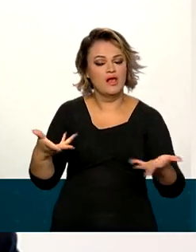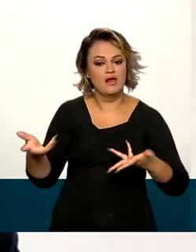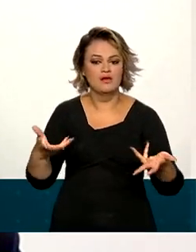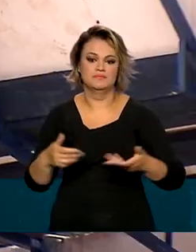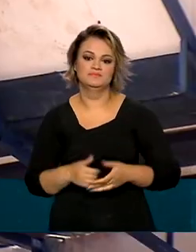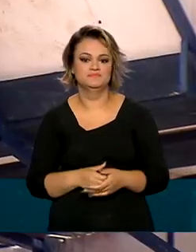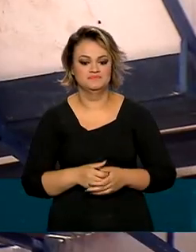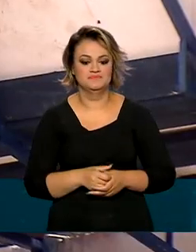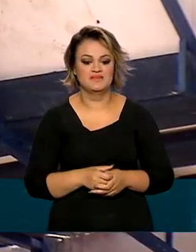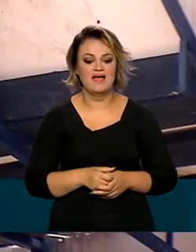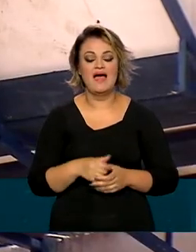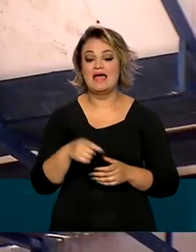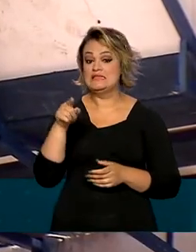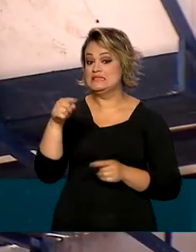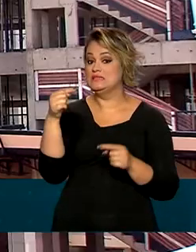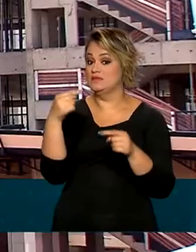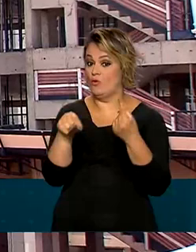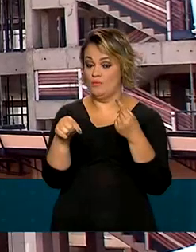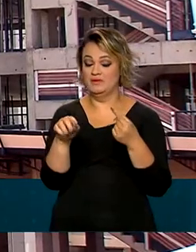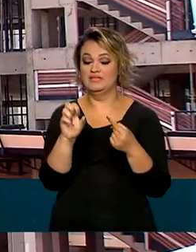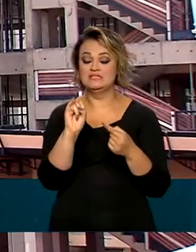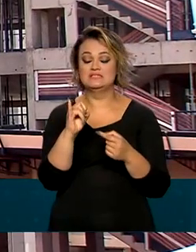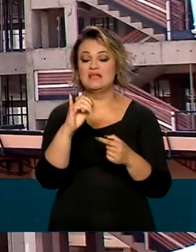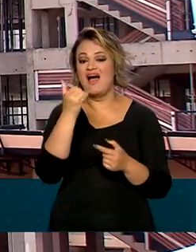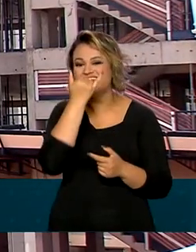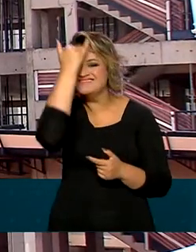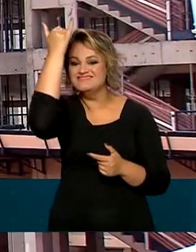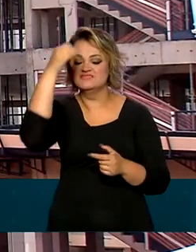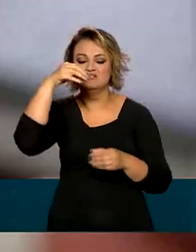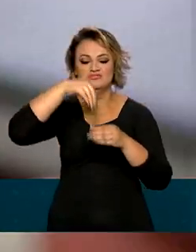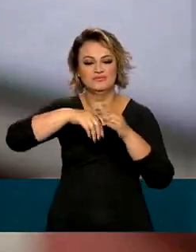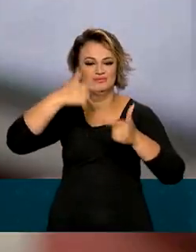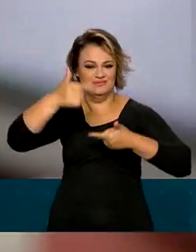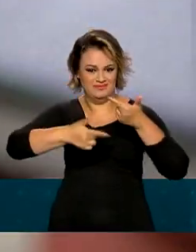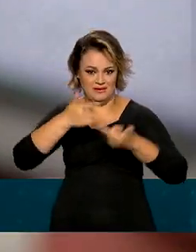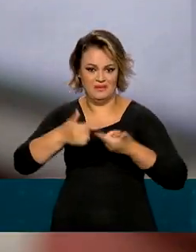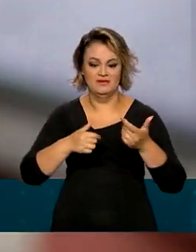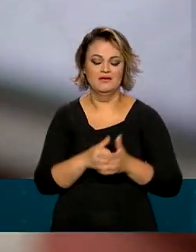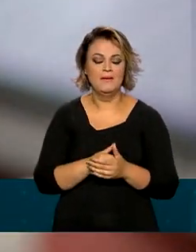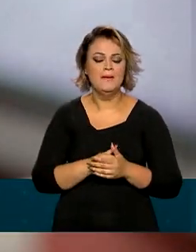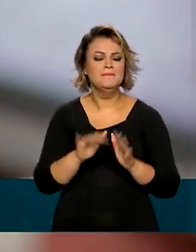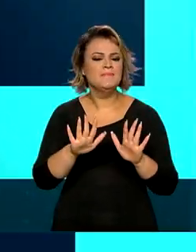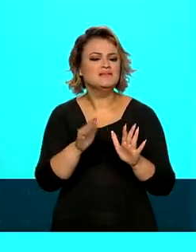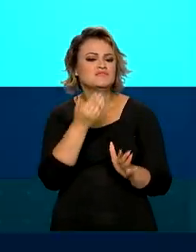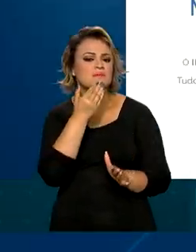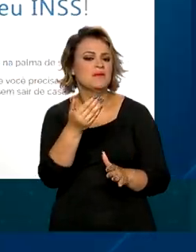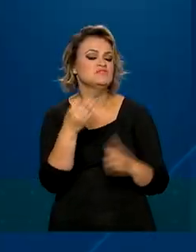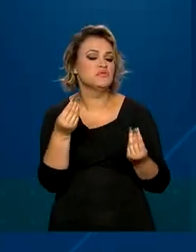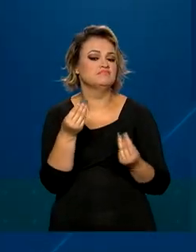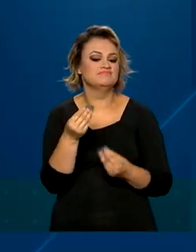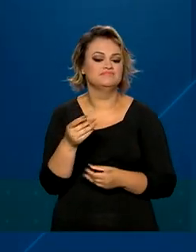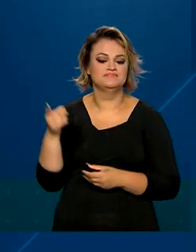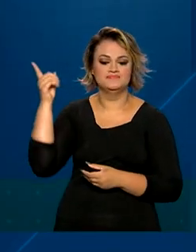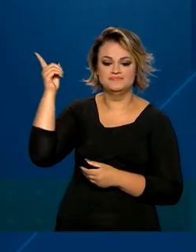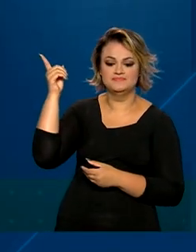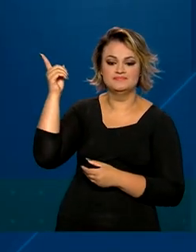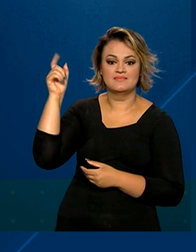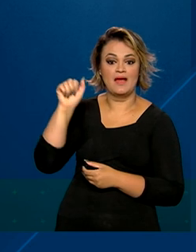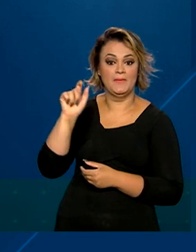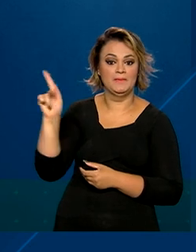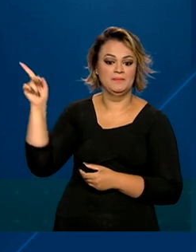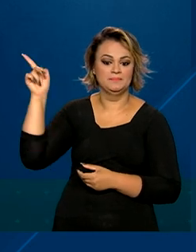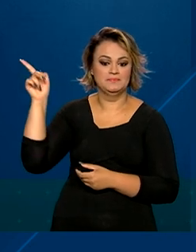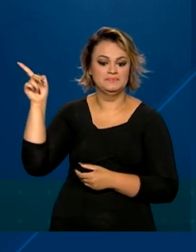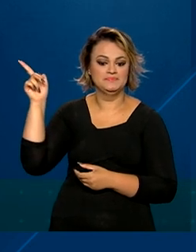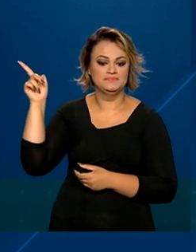do seu benefício. A regra não vale para casos de acidentes de trabalho. Para fazer a solicitação, é preciso acessar o aplicativo do